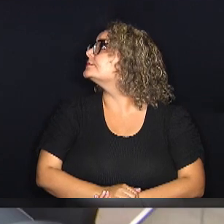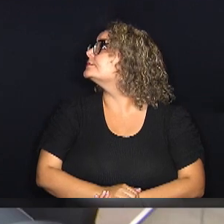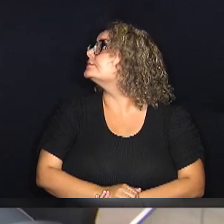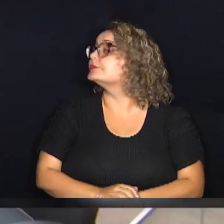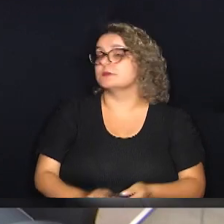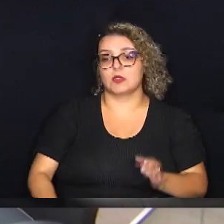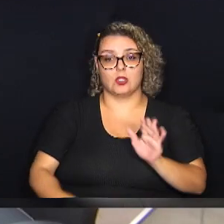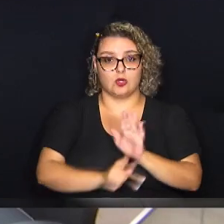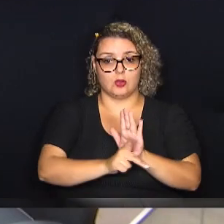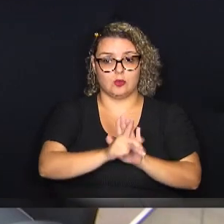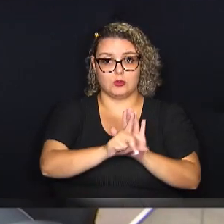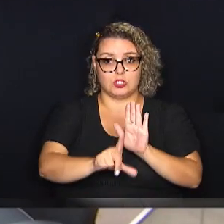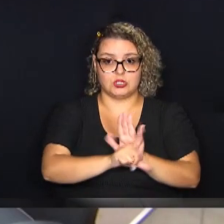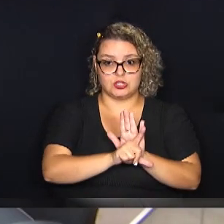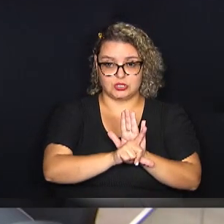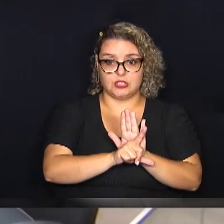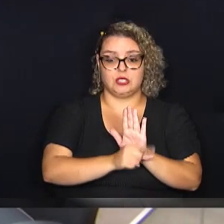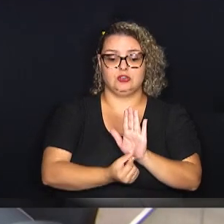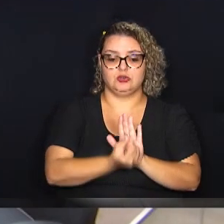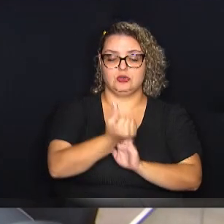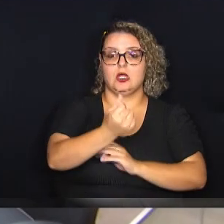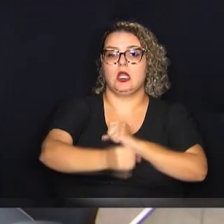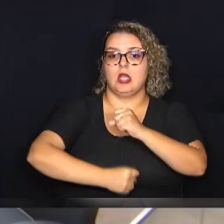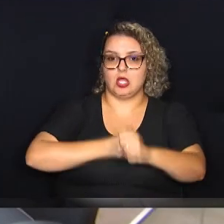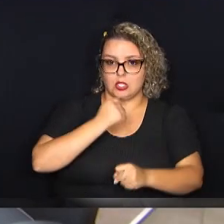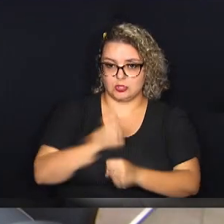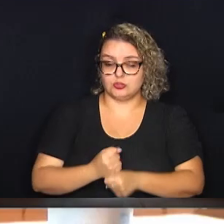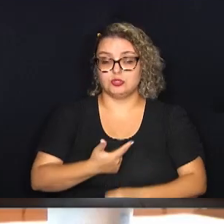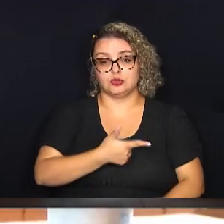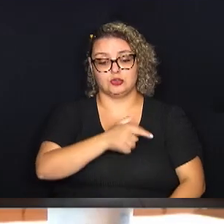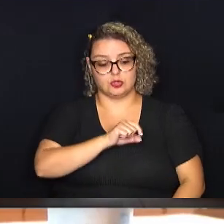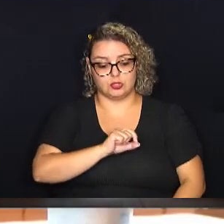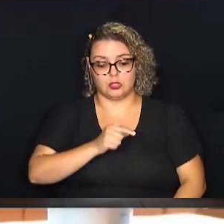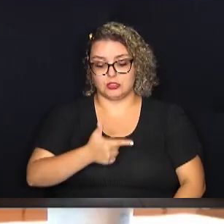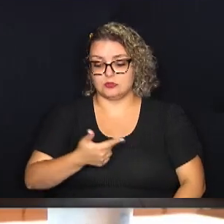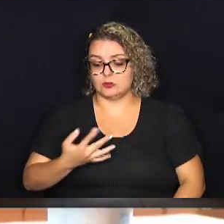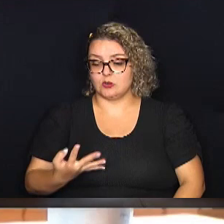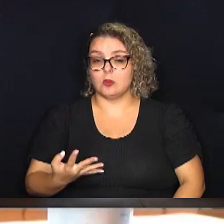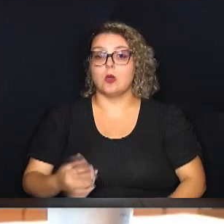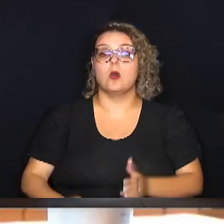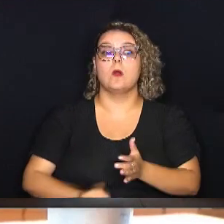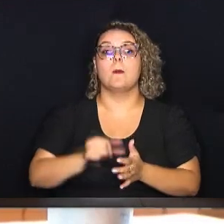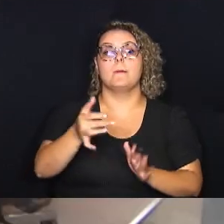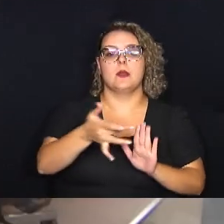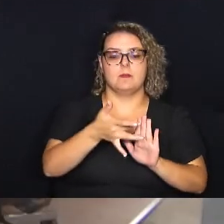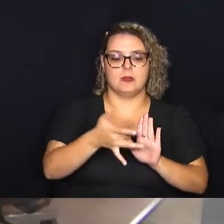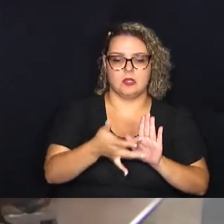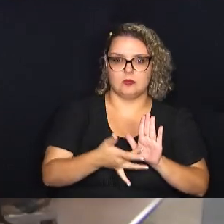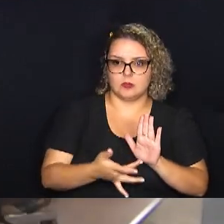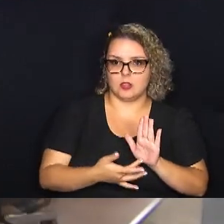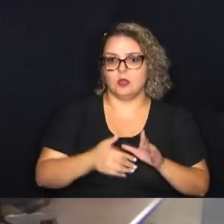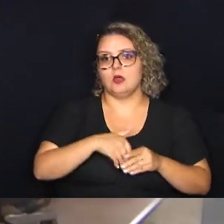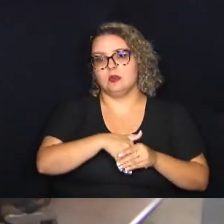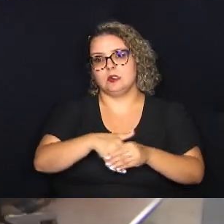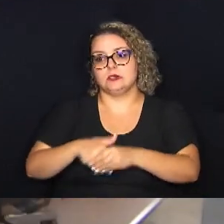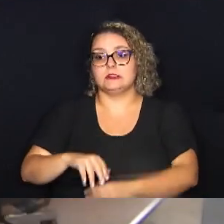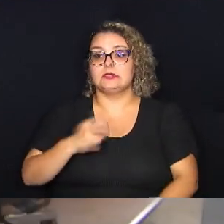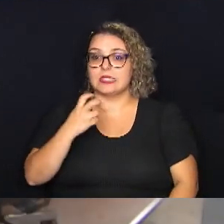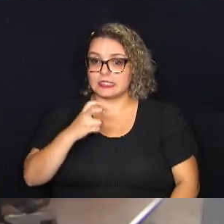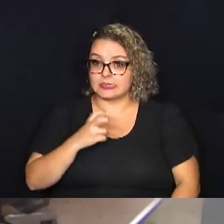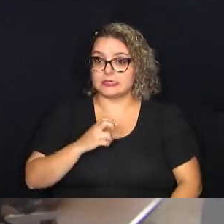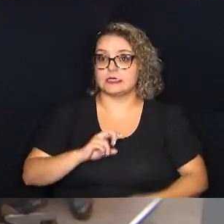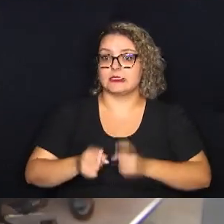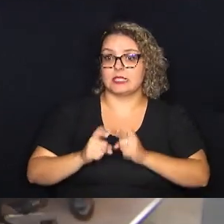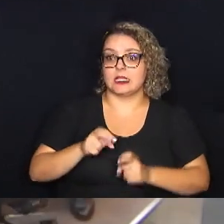O projeto da Lei do Orçamento Anual para a Cidade de Campinas em 2024 foi o primeiro item votado na quinta